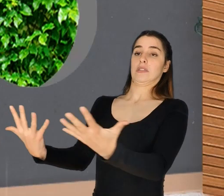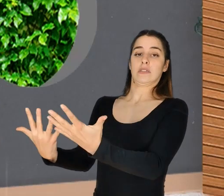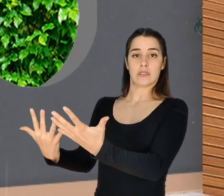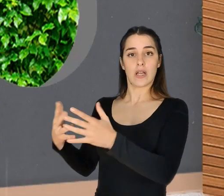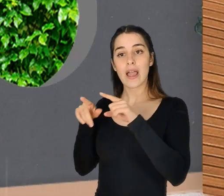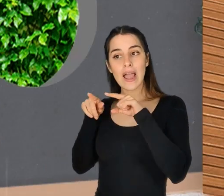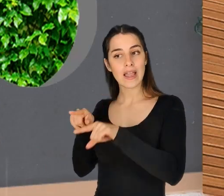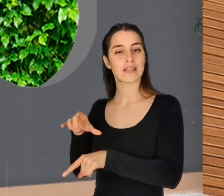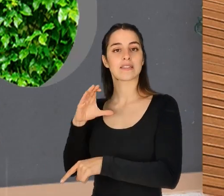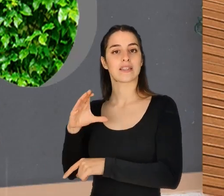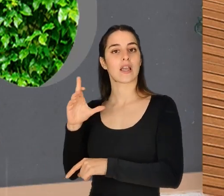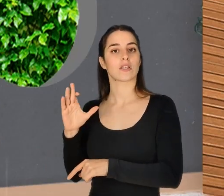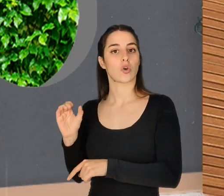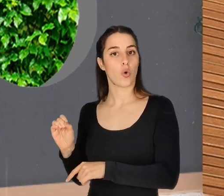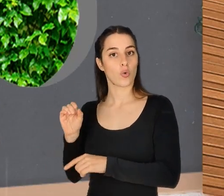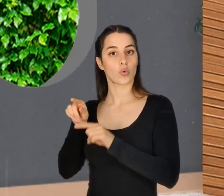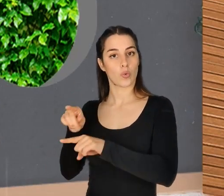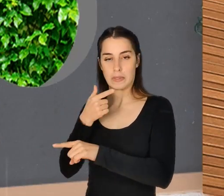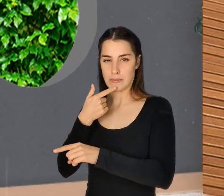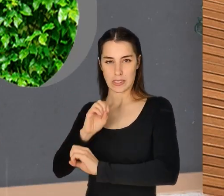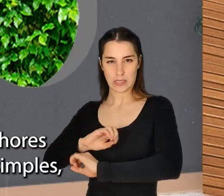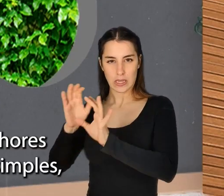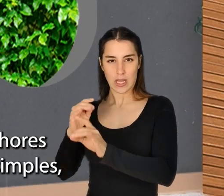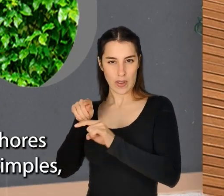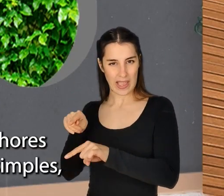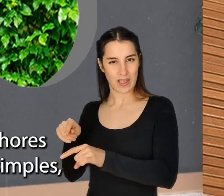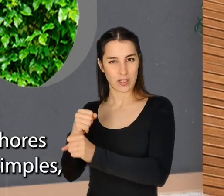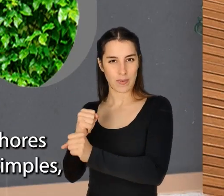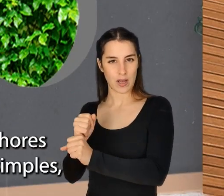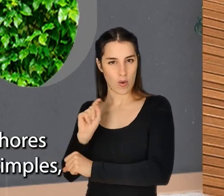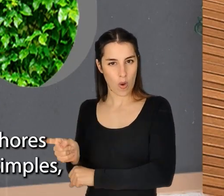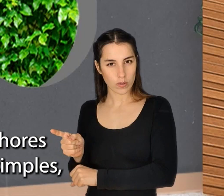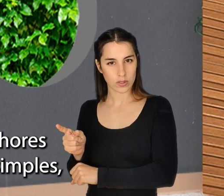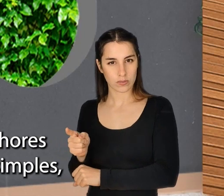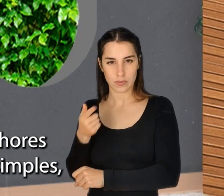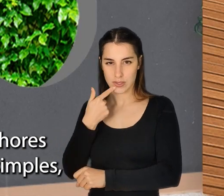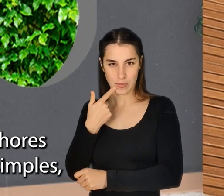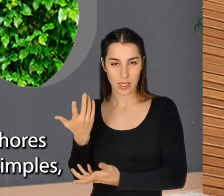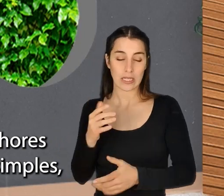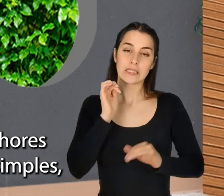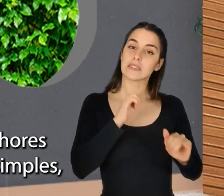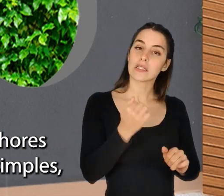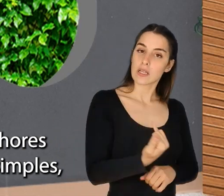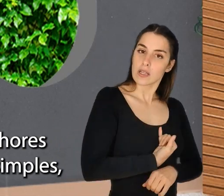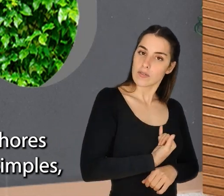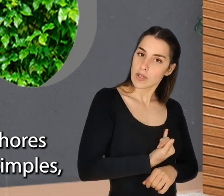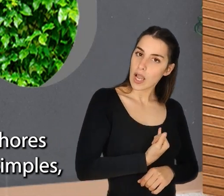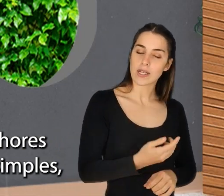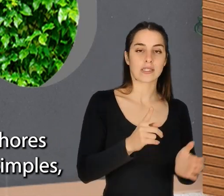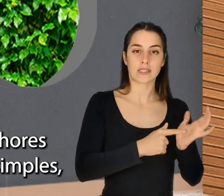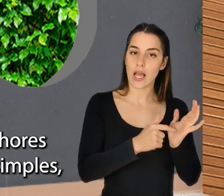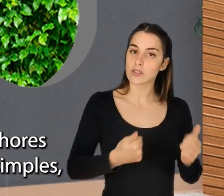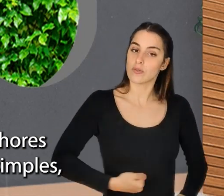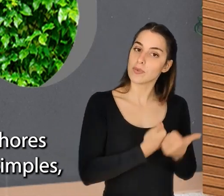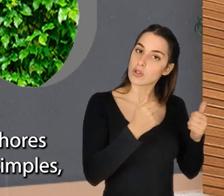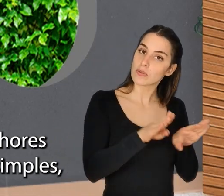Daí é que entra o CHO, ou seja, identificar cada um. Identificar necessidades, identificar melhores